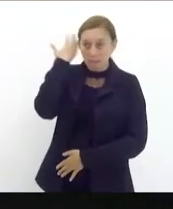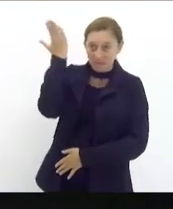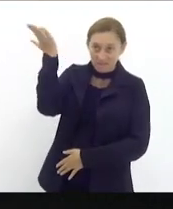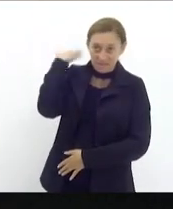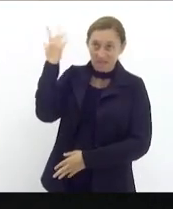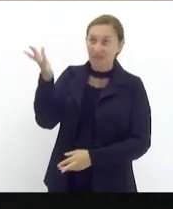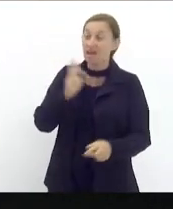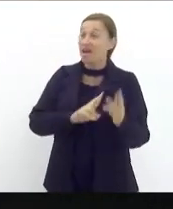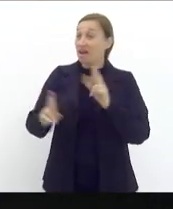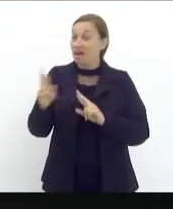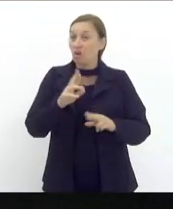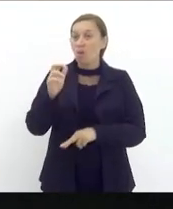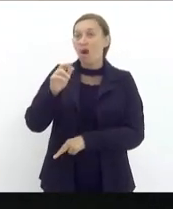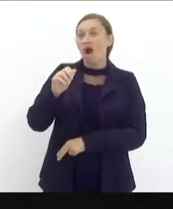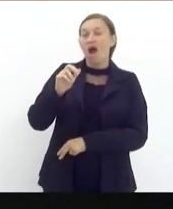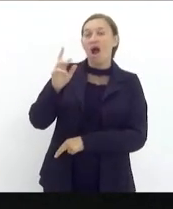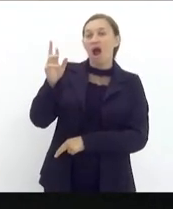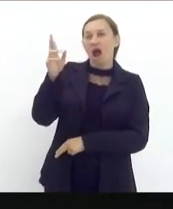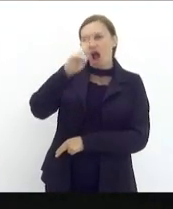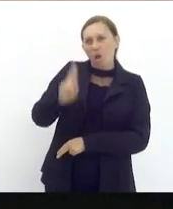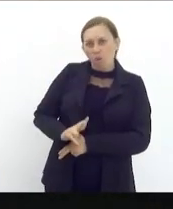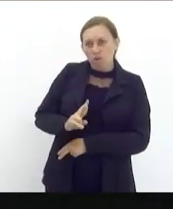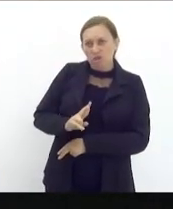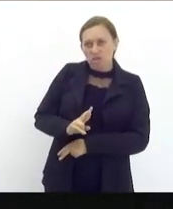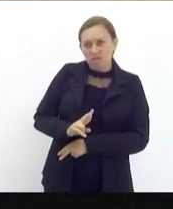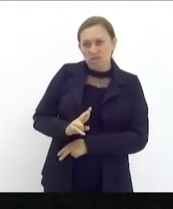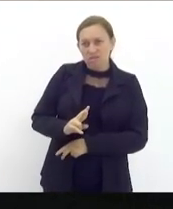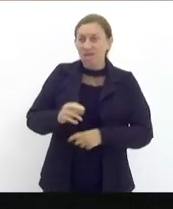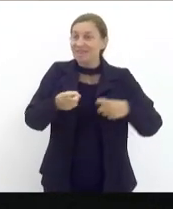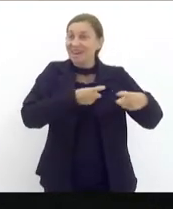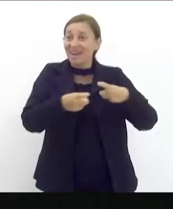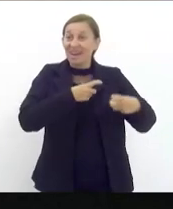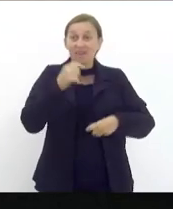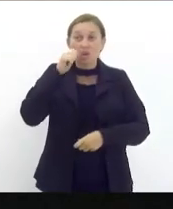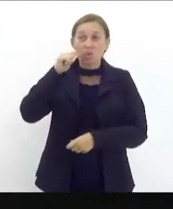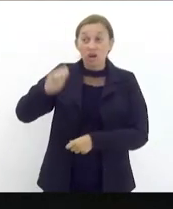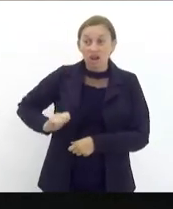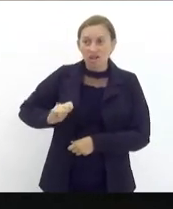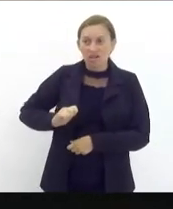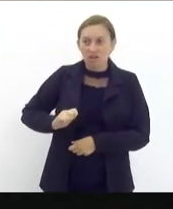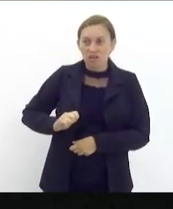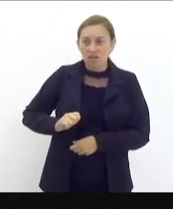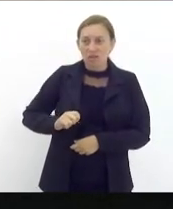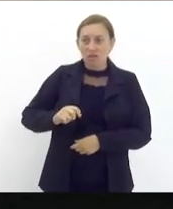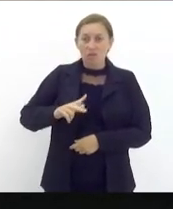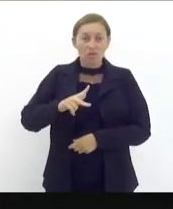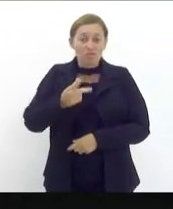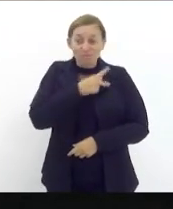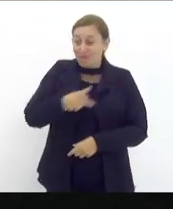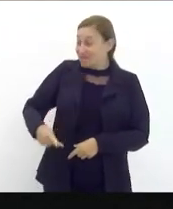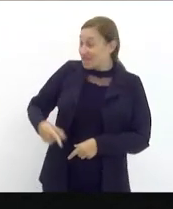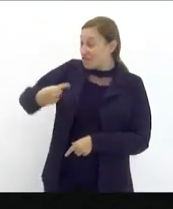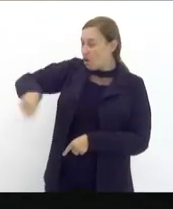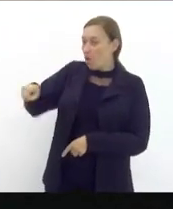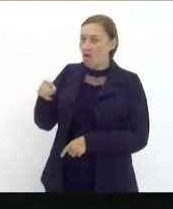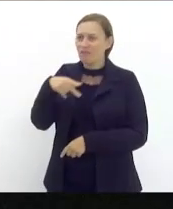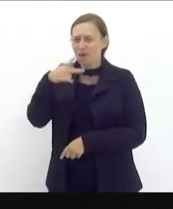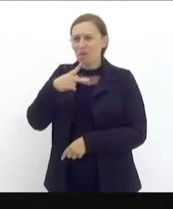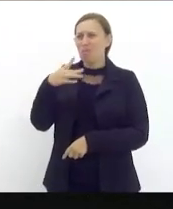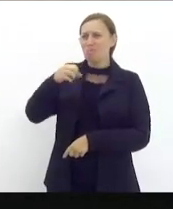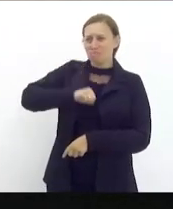Rússia com na guerra da Ucrânia foi o presidente que foi lá e falou bobagem